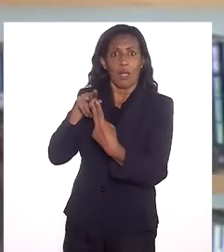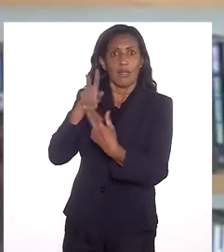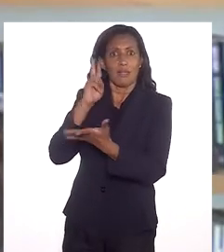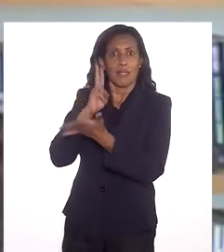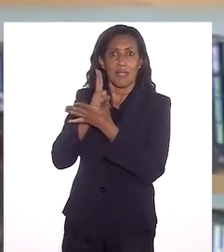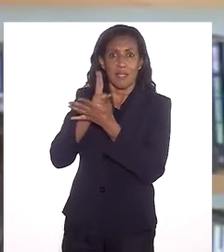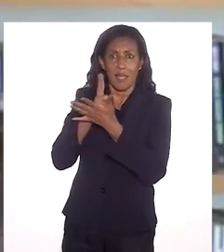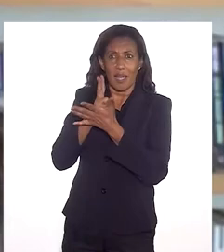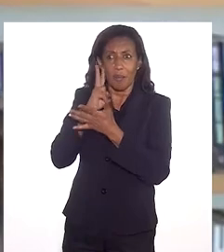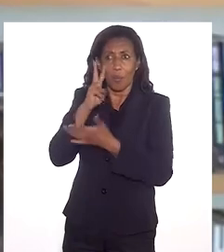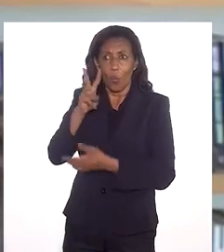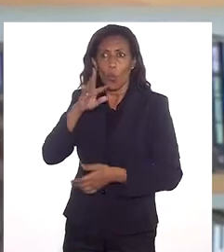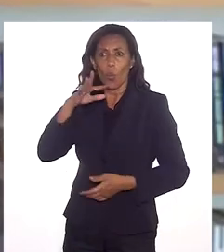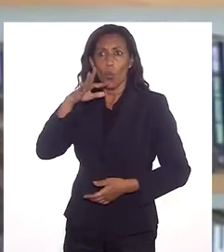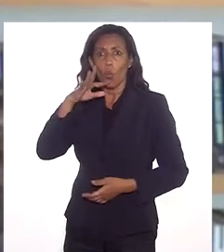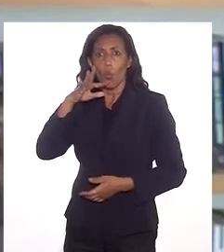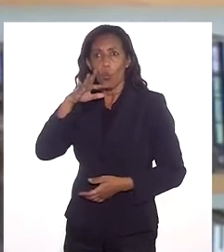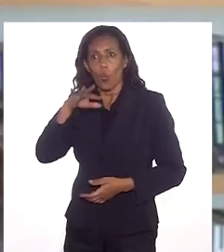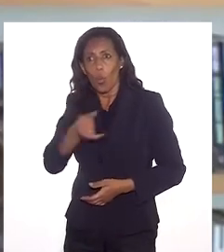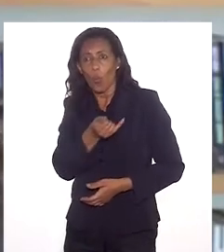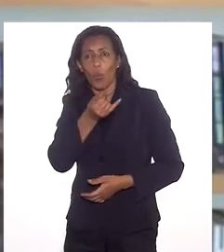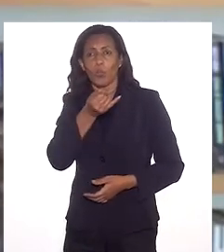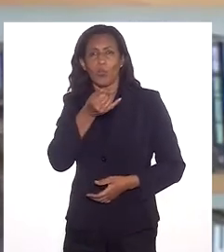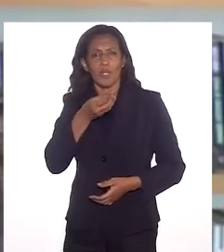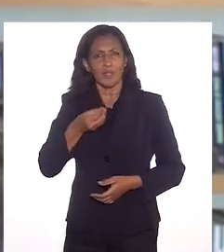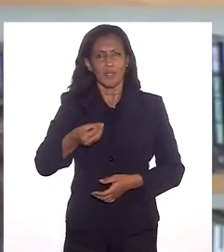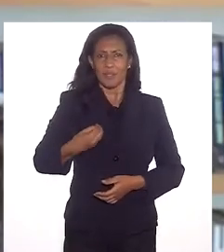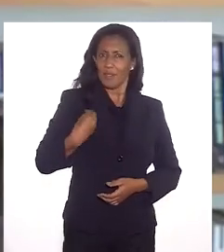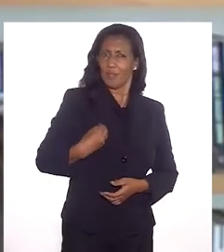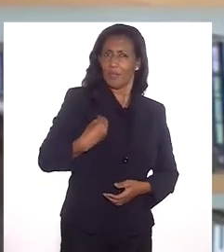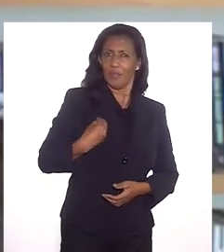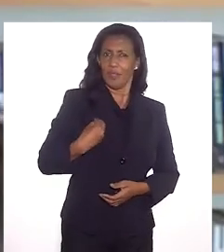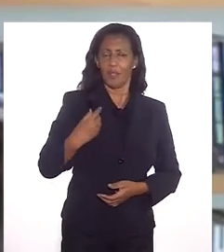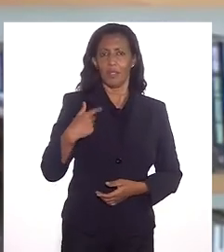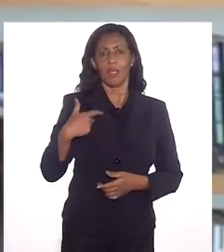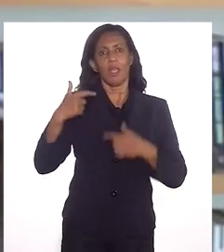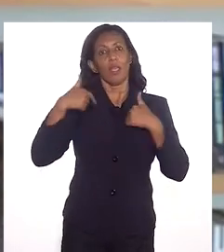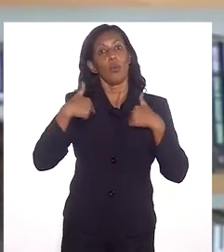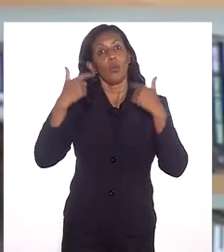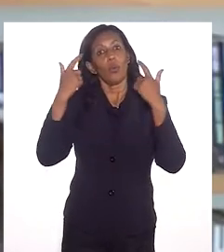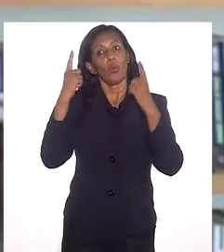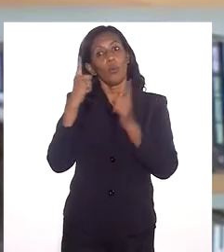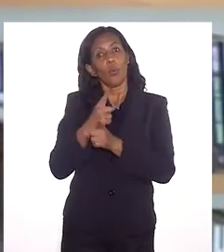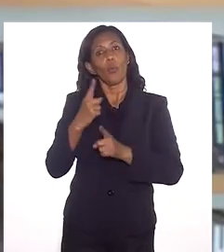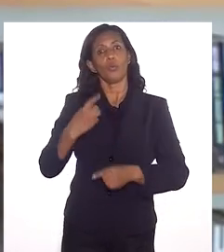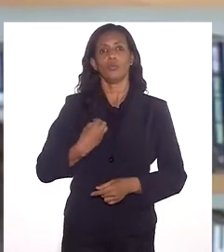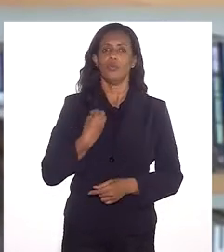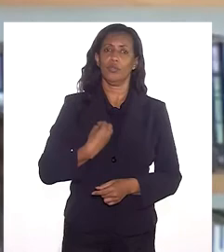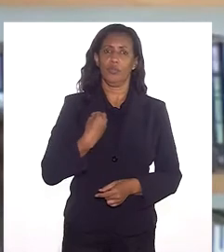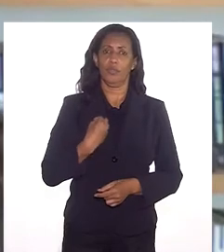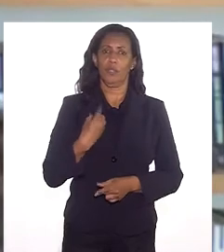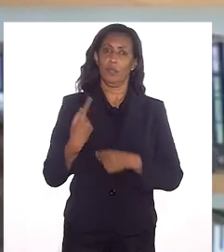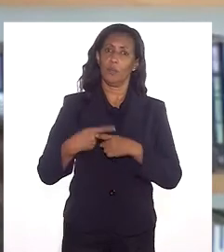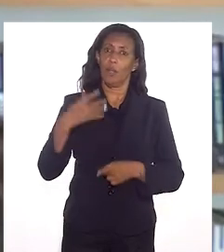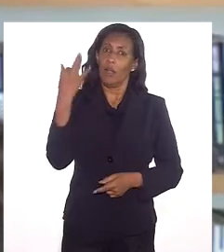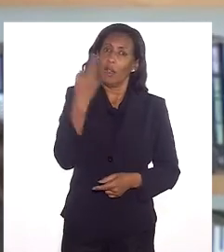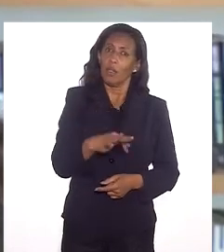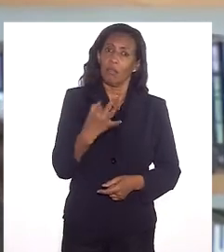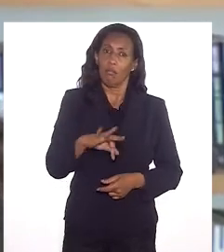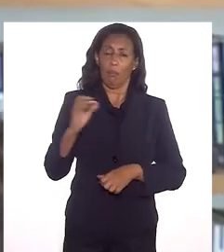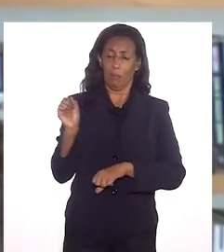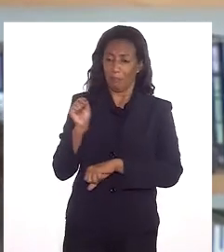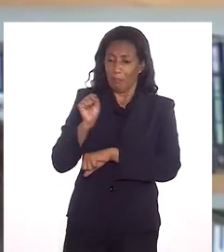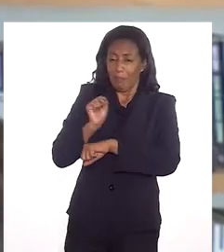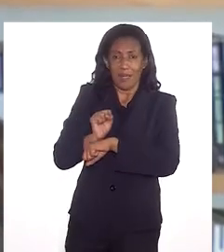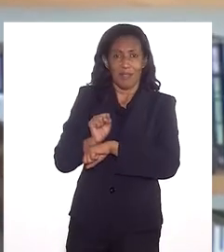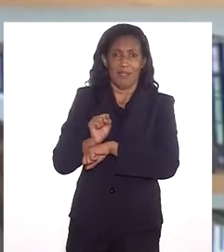sempre para as possibilidades mais luminosas da vida é a maneira que eu encontro de viver. Porque a dor